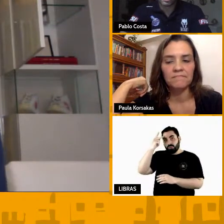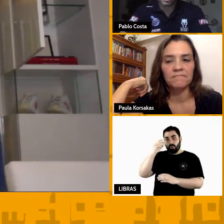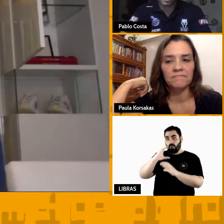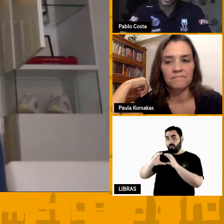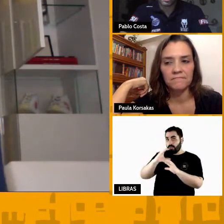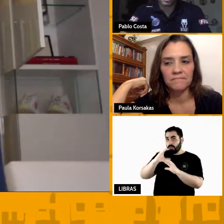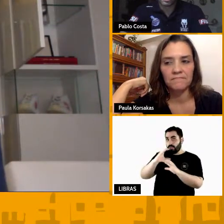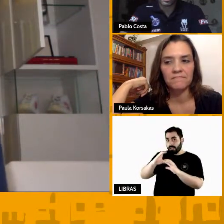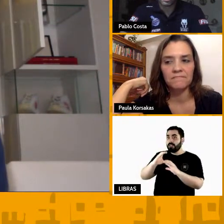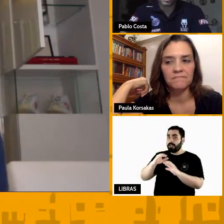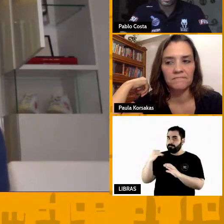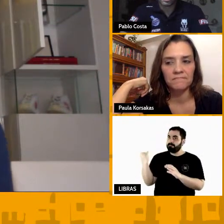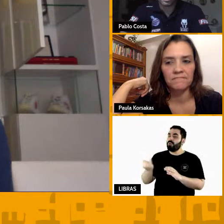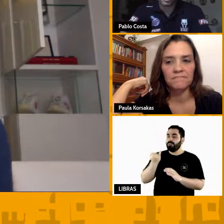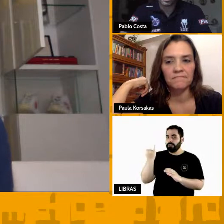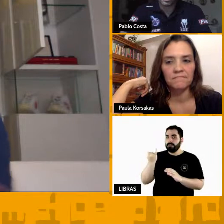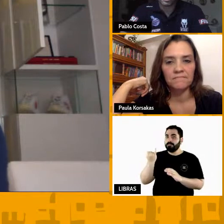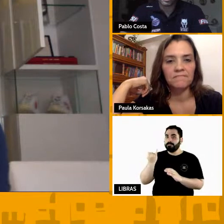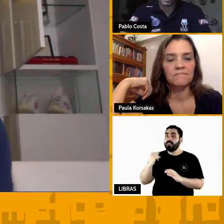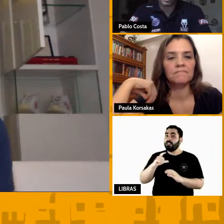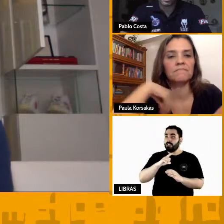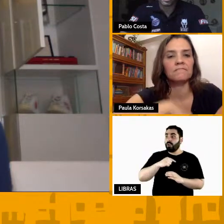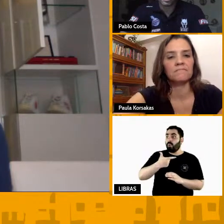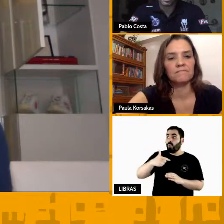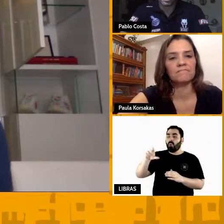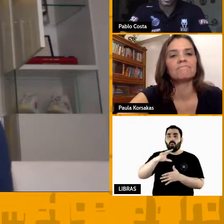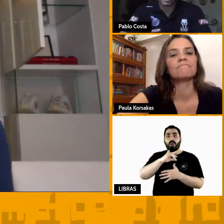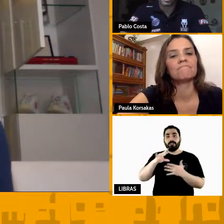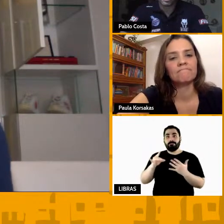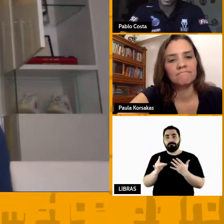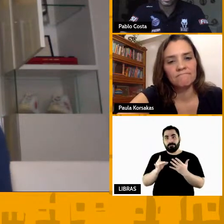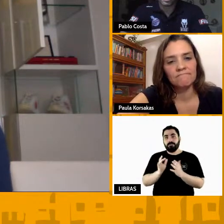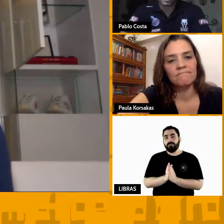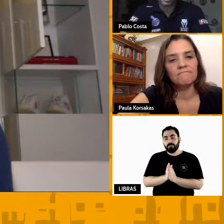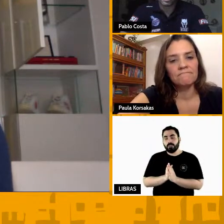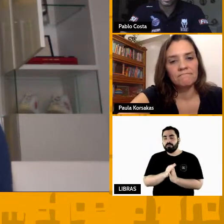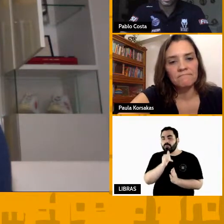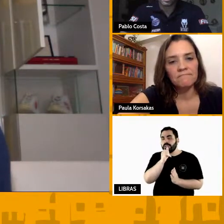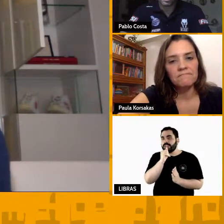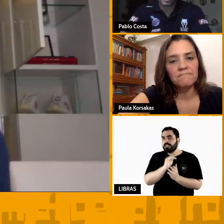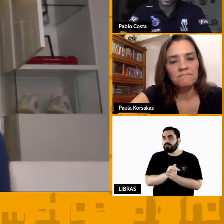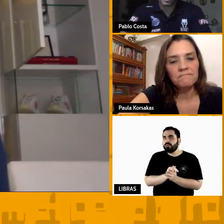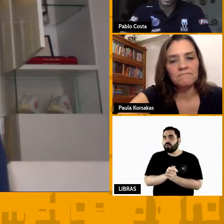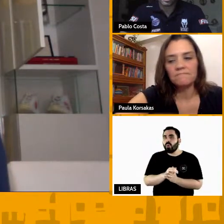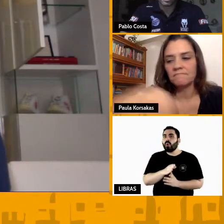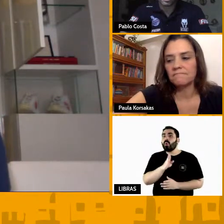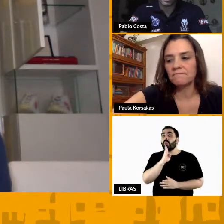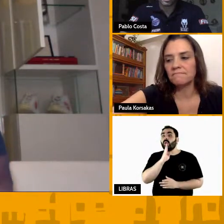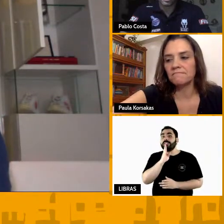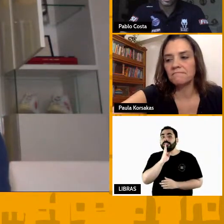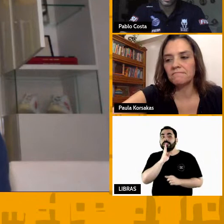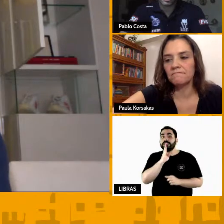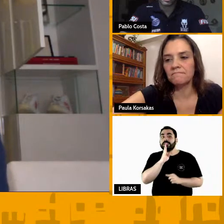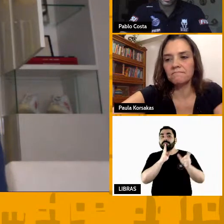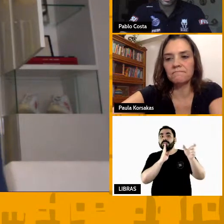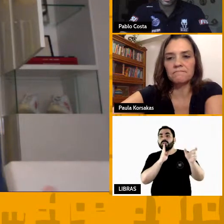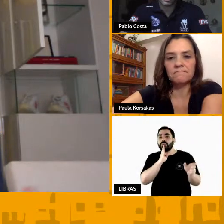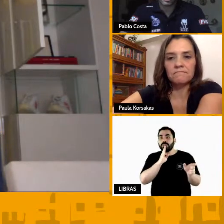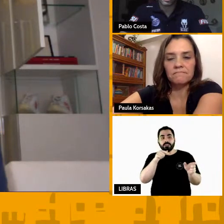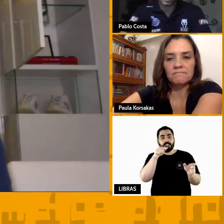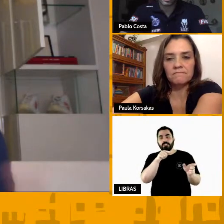aí, também, entra um outro aspecto, o conhecimento das pessoas que você vai se comunicar. Então, eu vou comunicar com vários